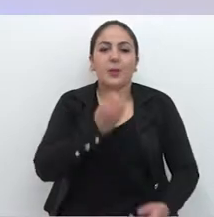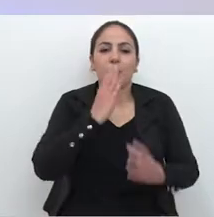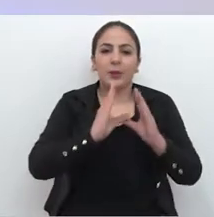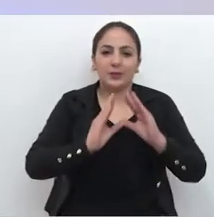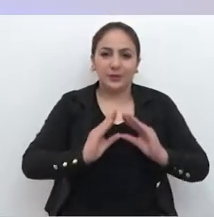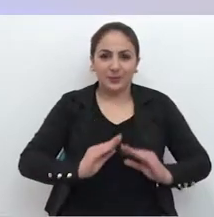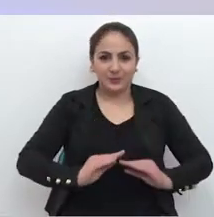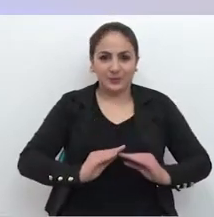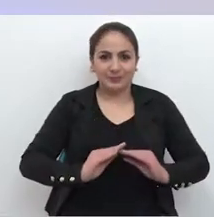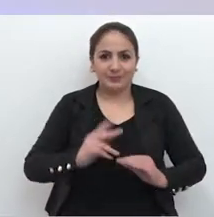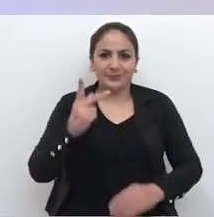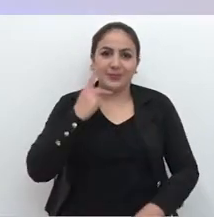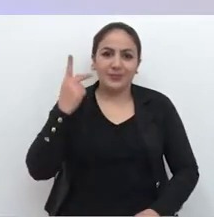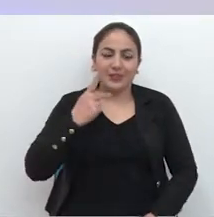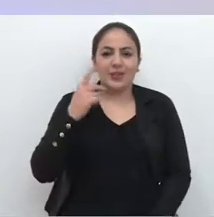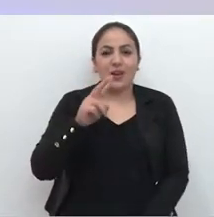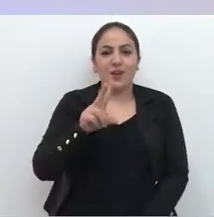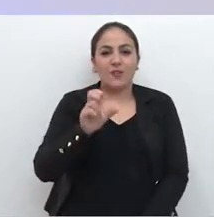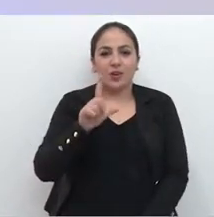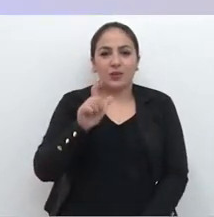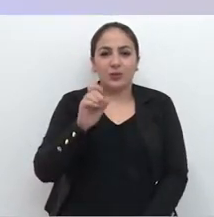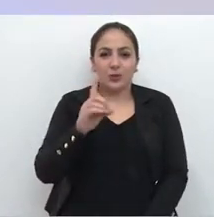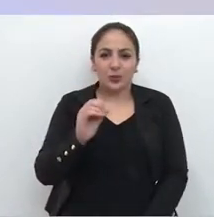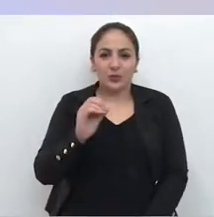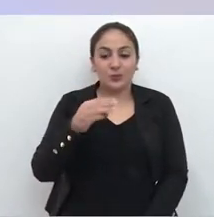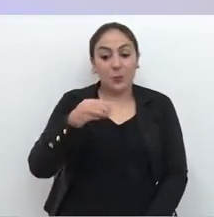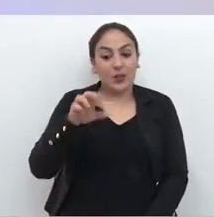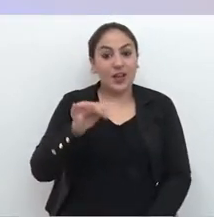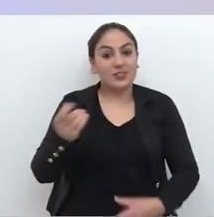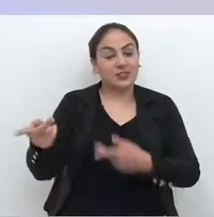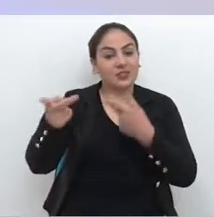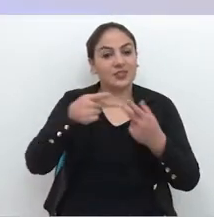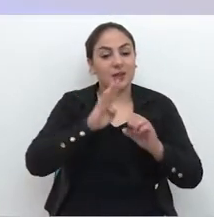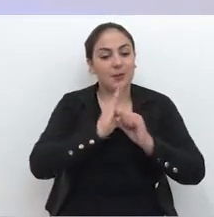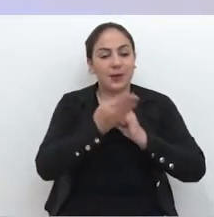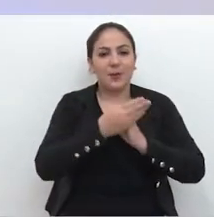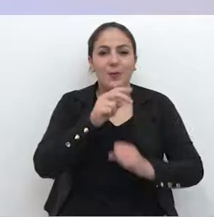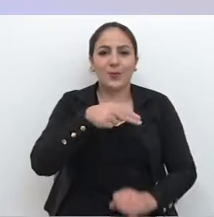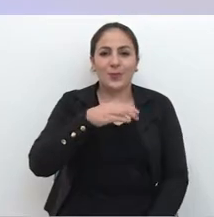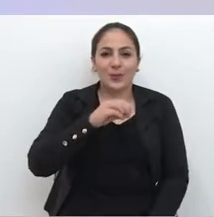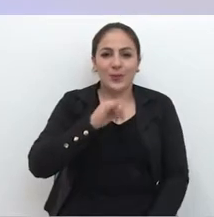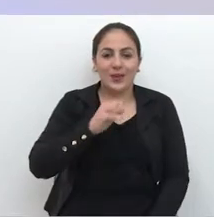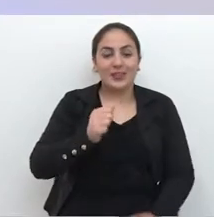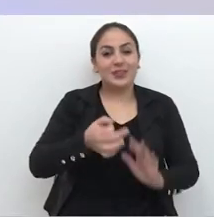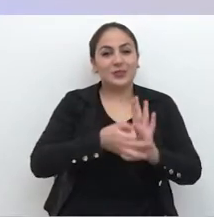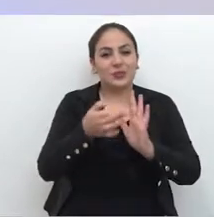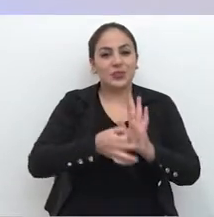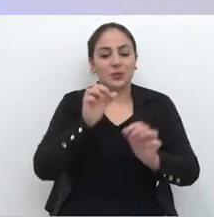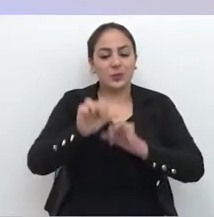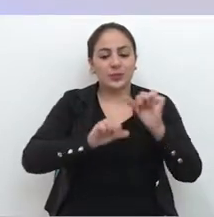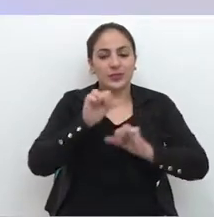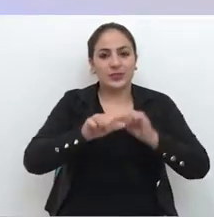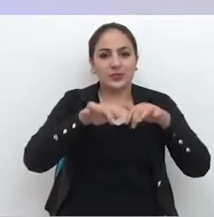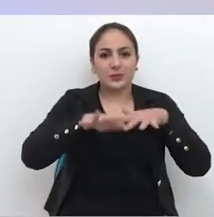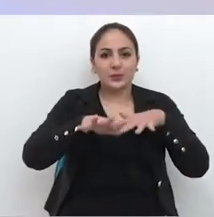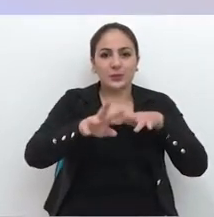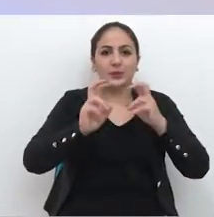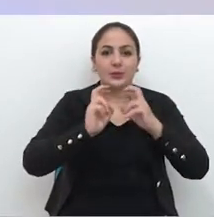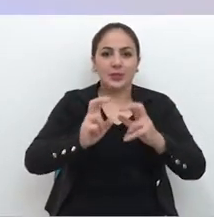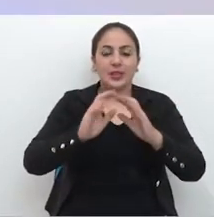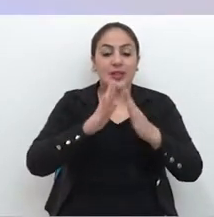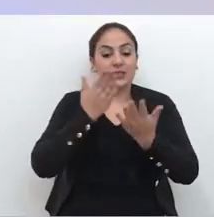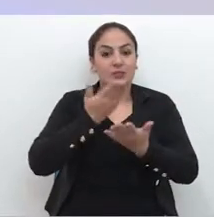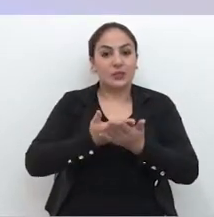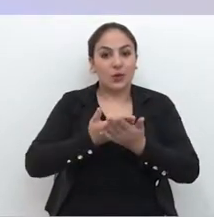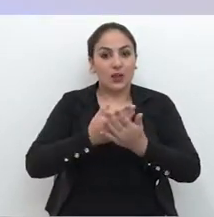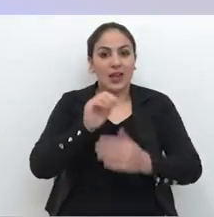Boa noite. Vereador Valdo de Moraes visita bairro Nonoai e sugere mudanças no trânsito na região